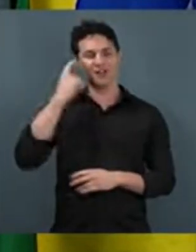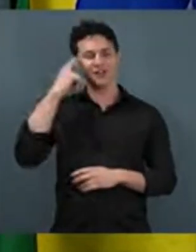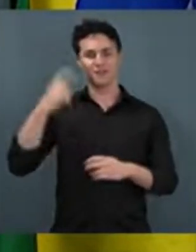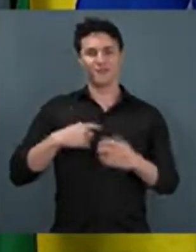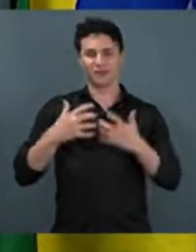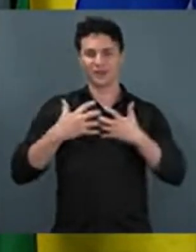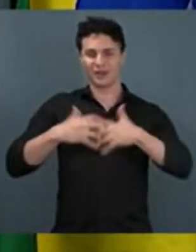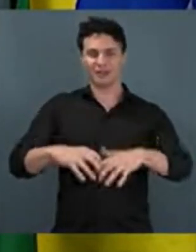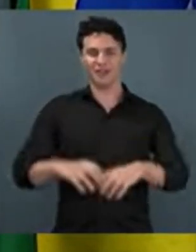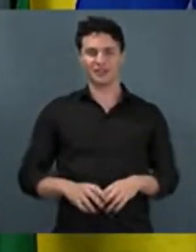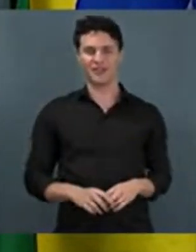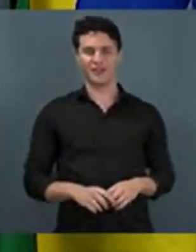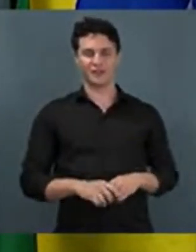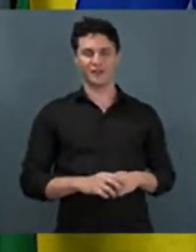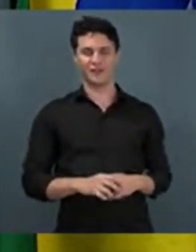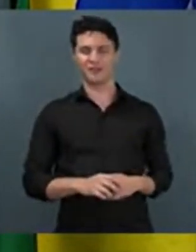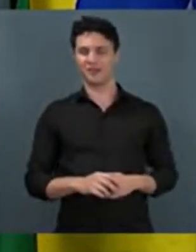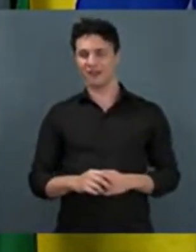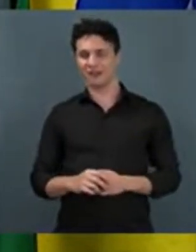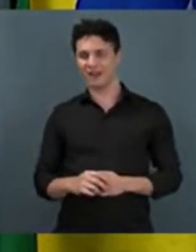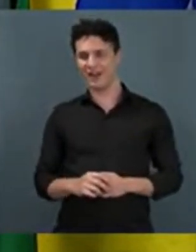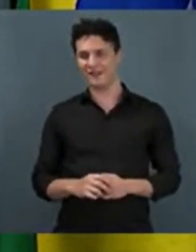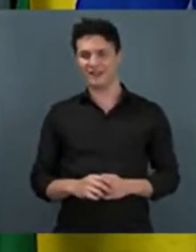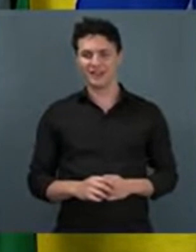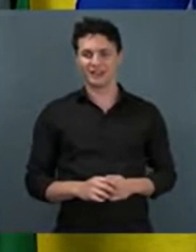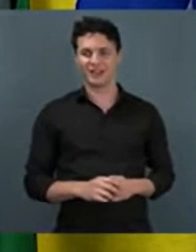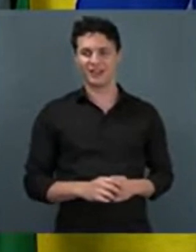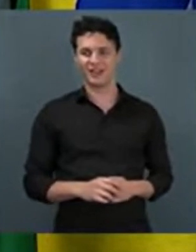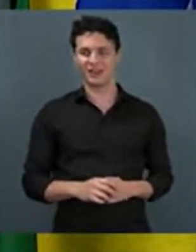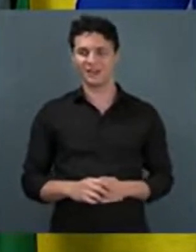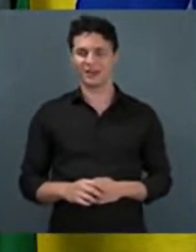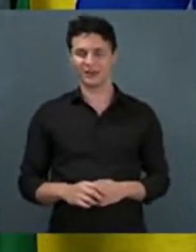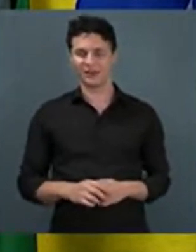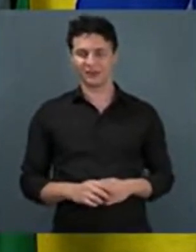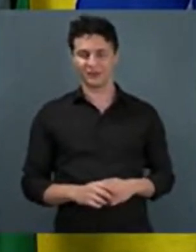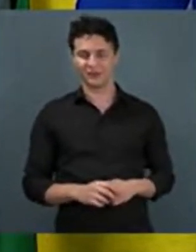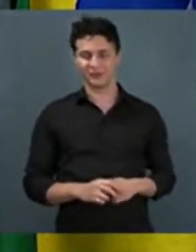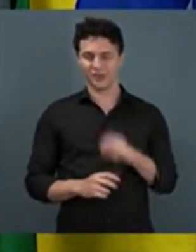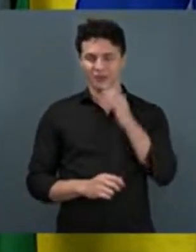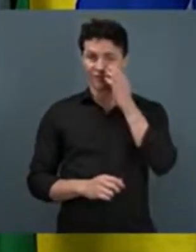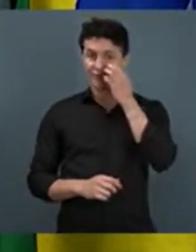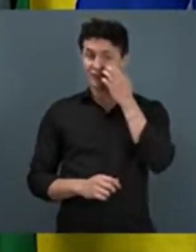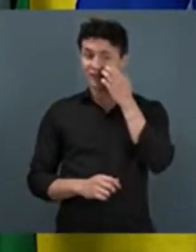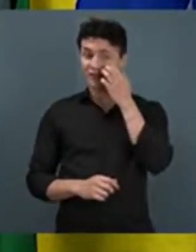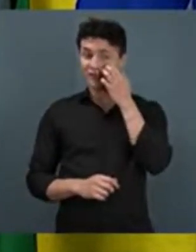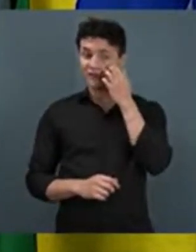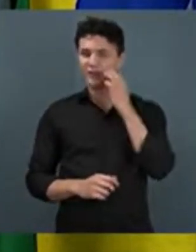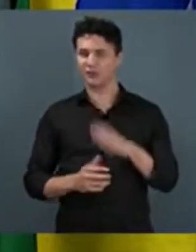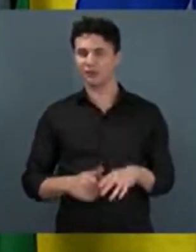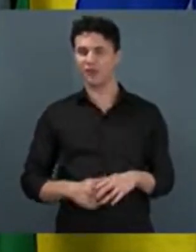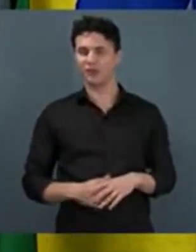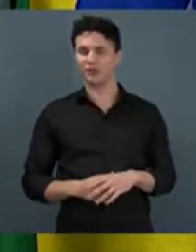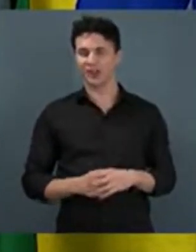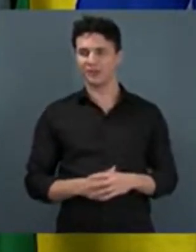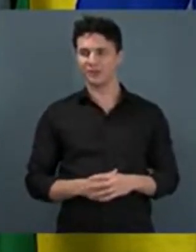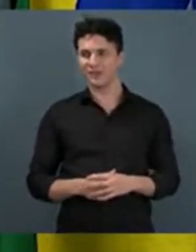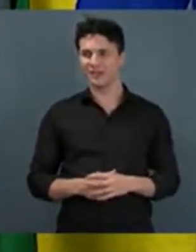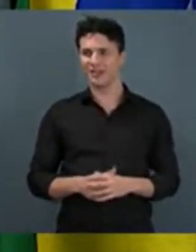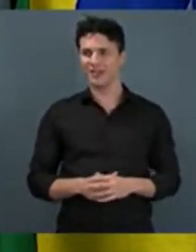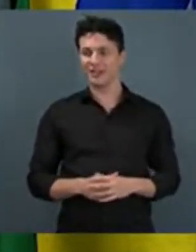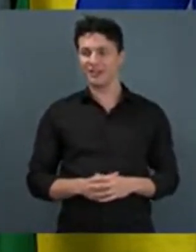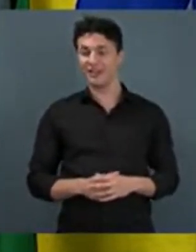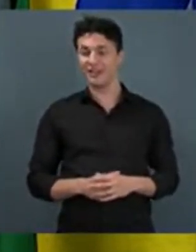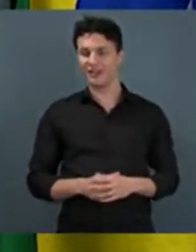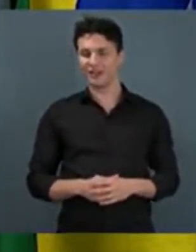enorme da direita e representar essa população, representar esses eleitores. É respeitar o ex